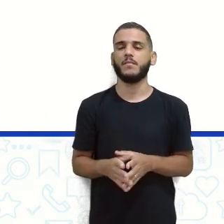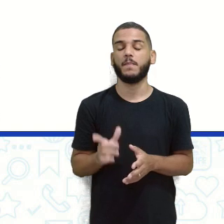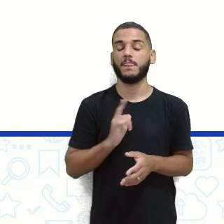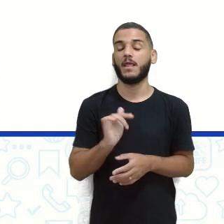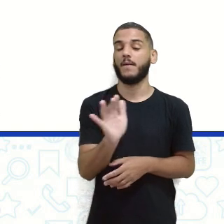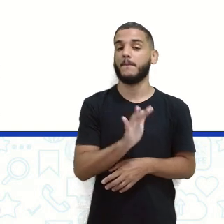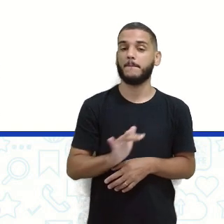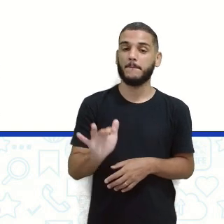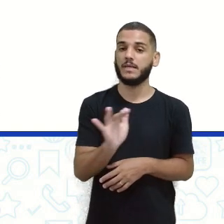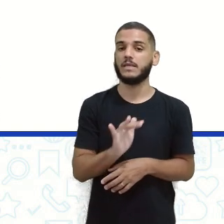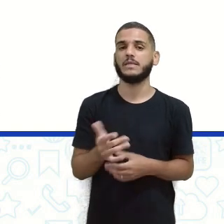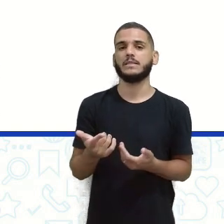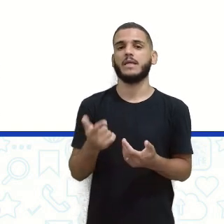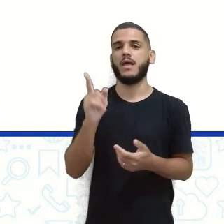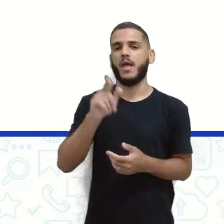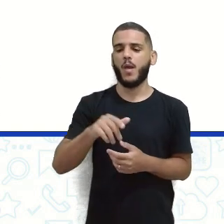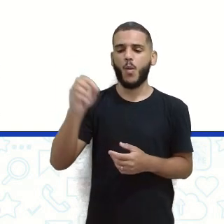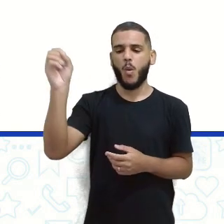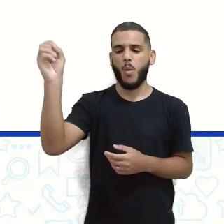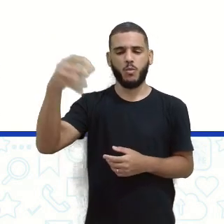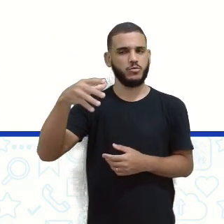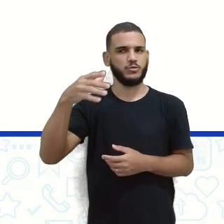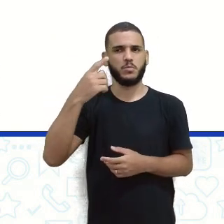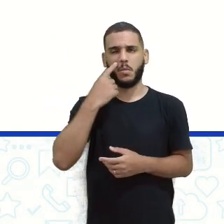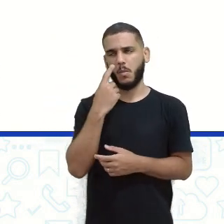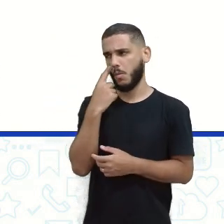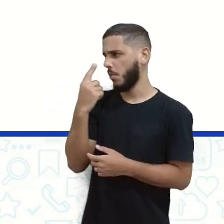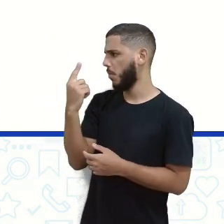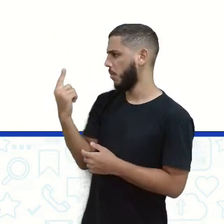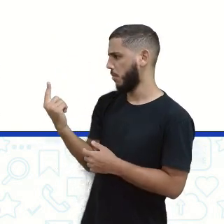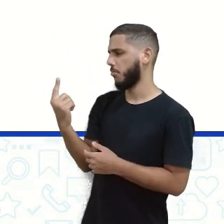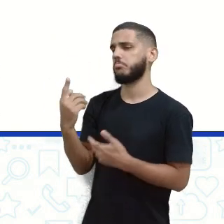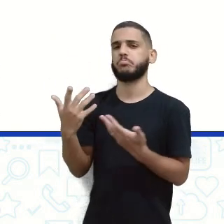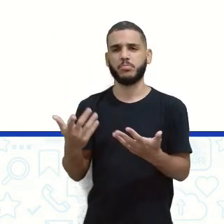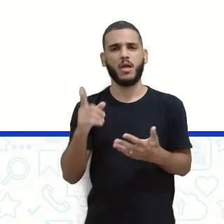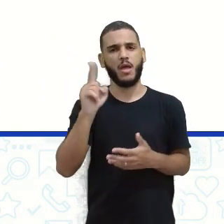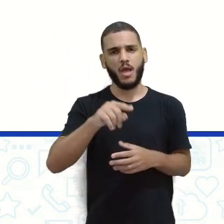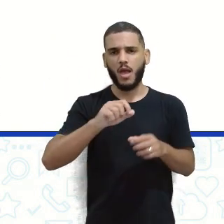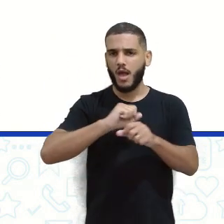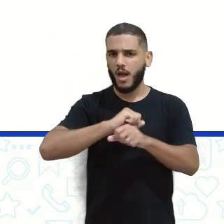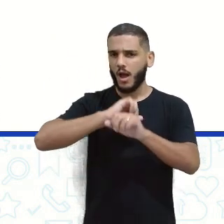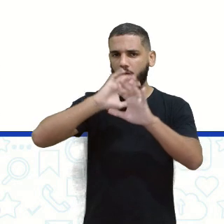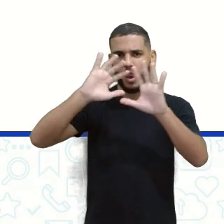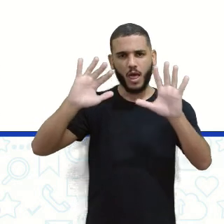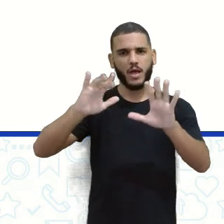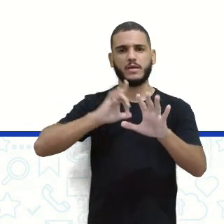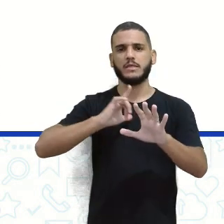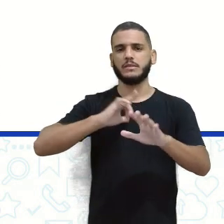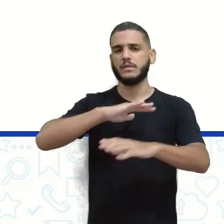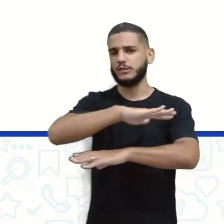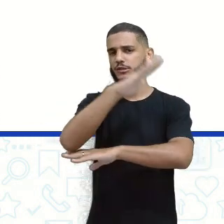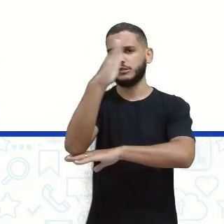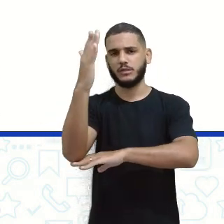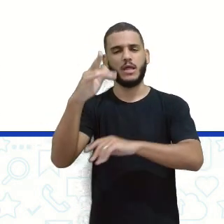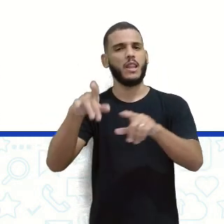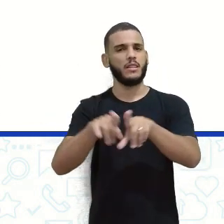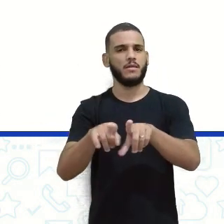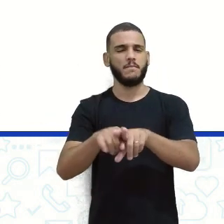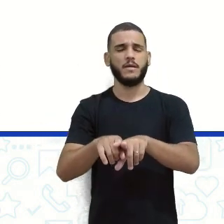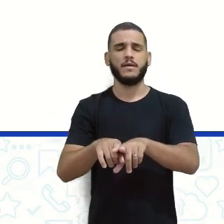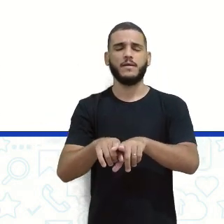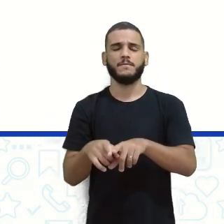ambiente que é bem iluminado, né? Olha só como essa sala está clara, né? Temos janelas ali. Então,